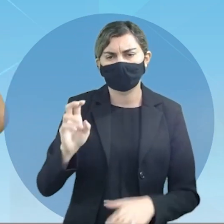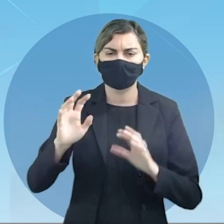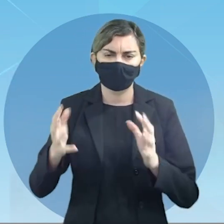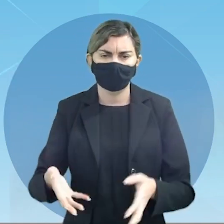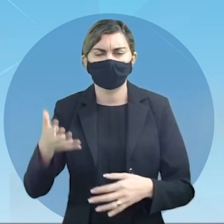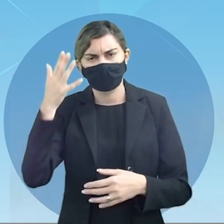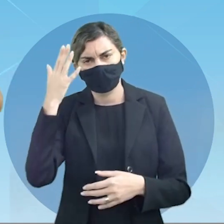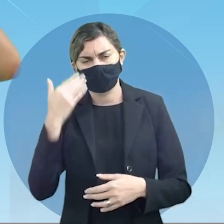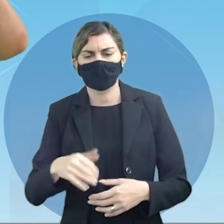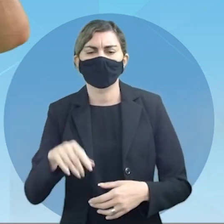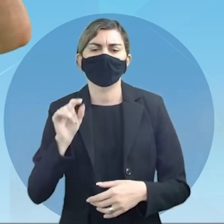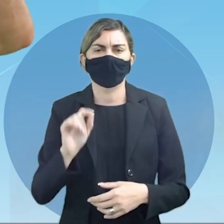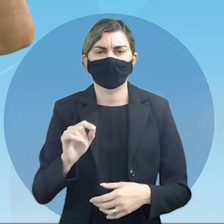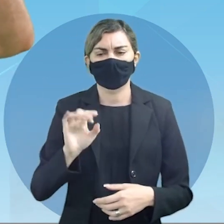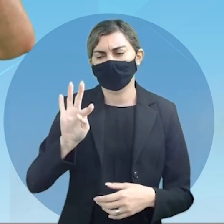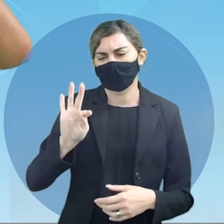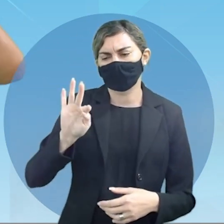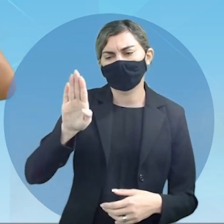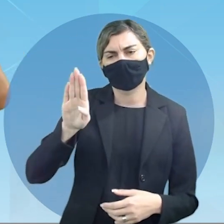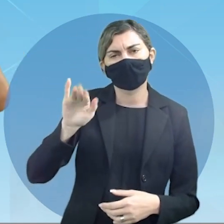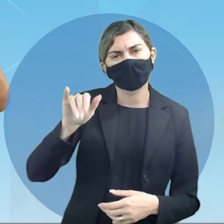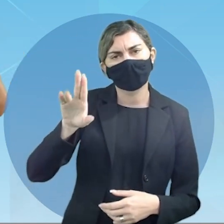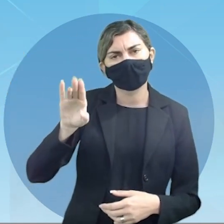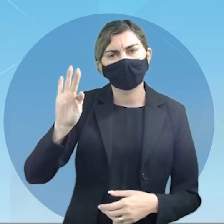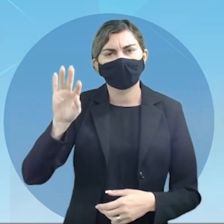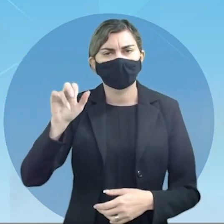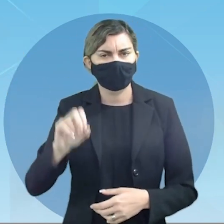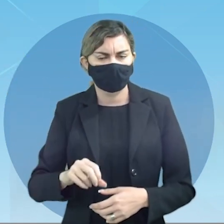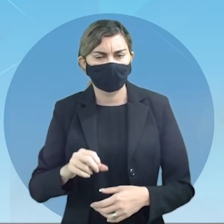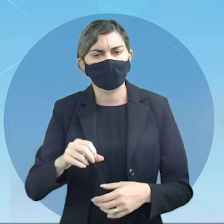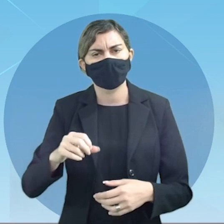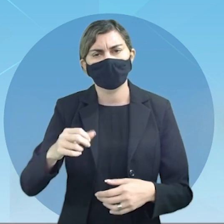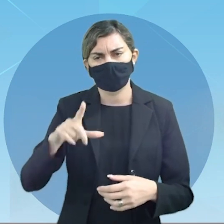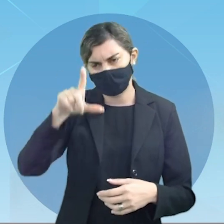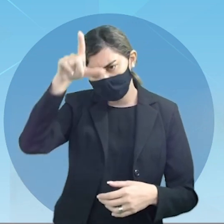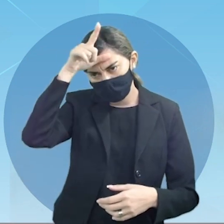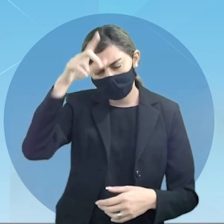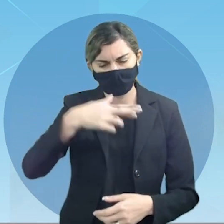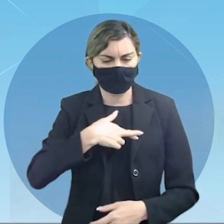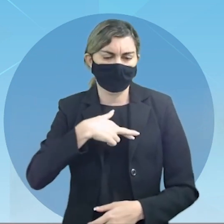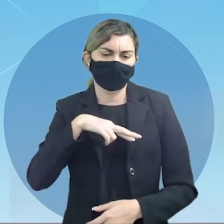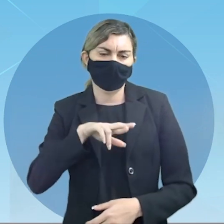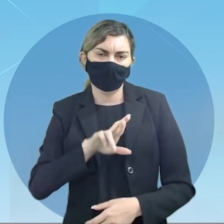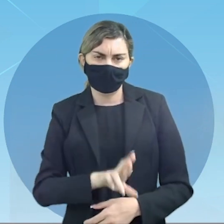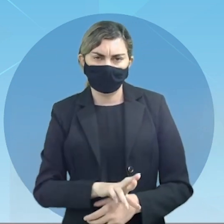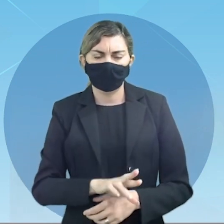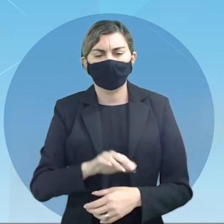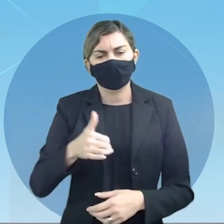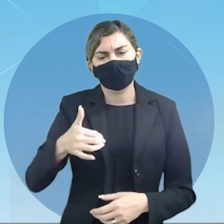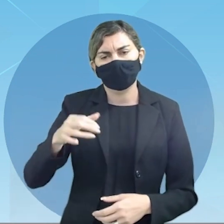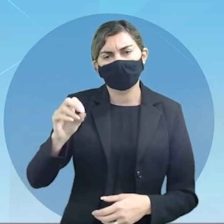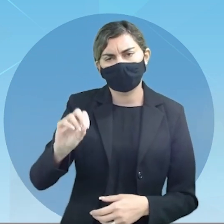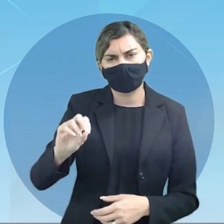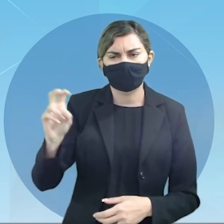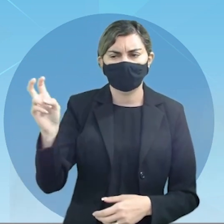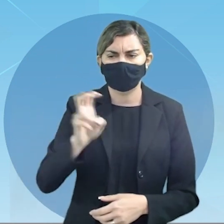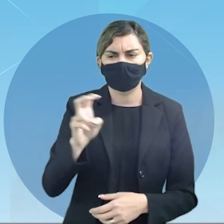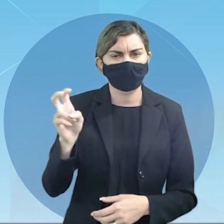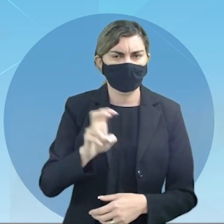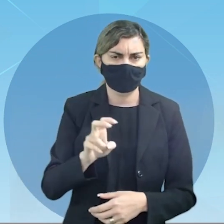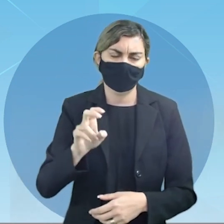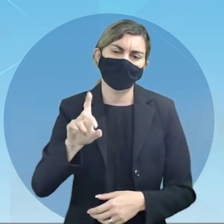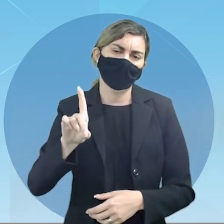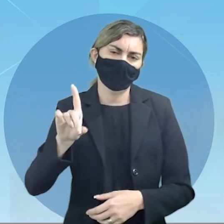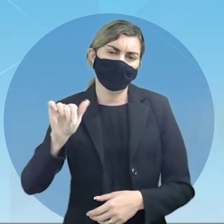sabemos que ele é o que? tibetano é um monge é um líder religioso e ele é o 15º